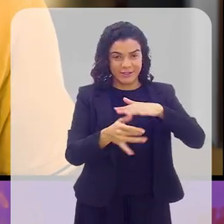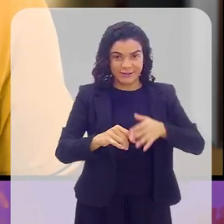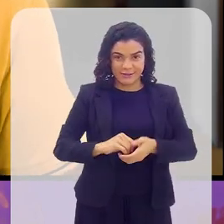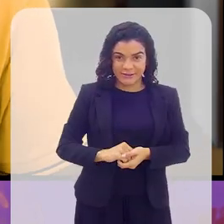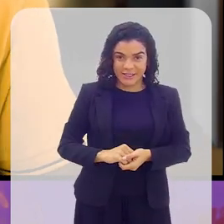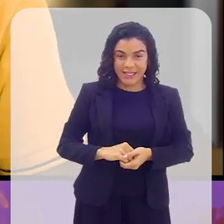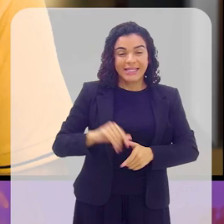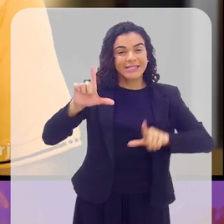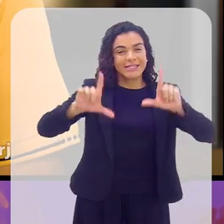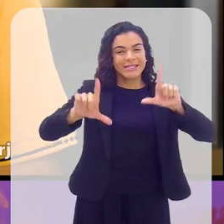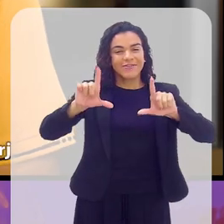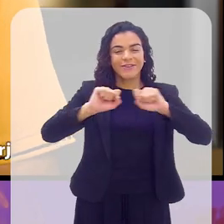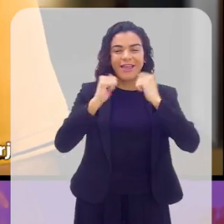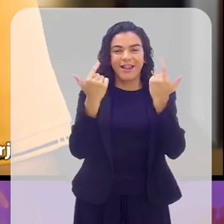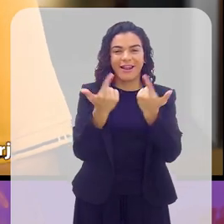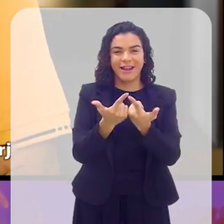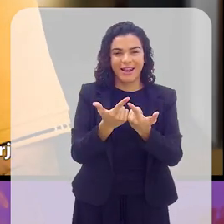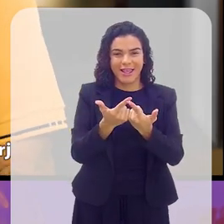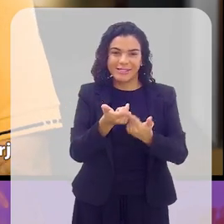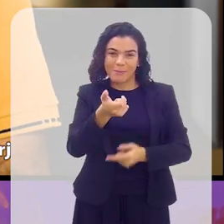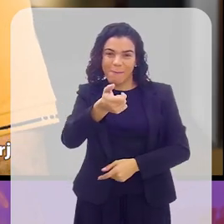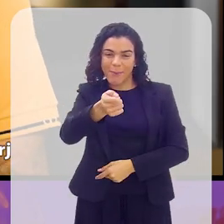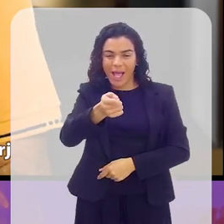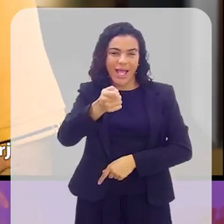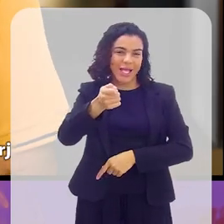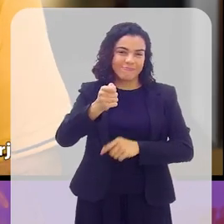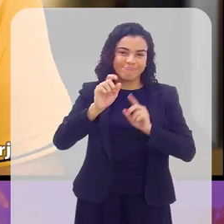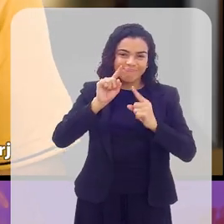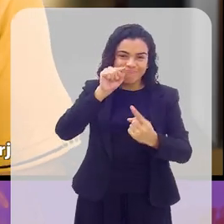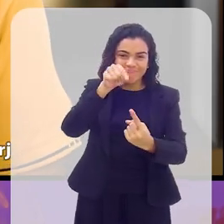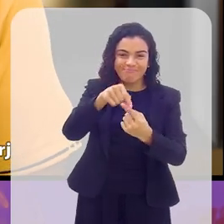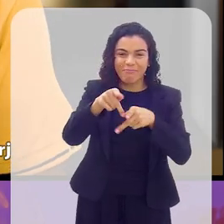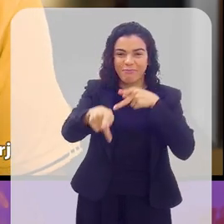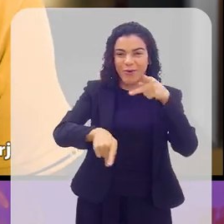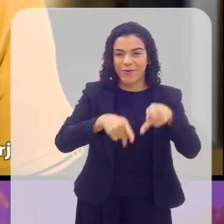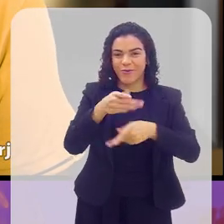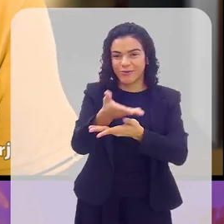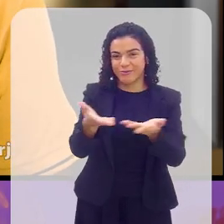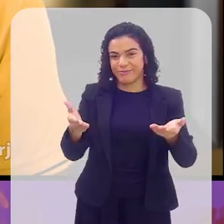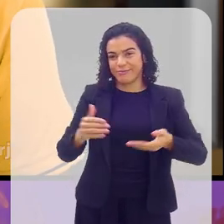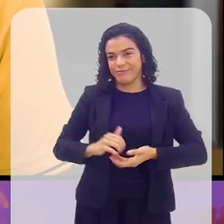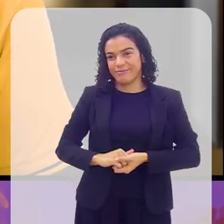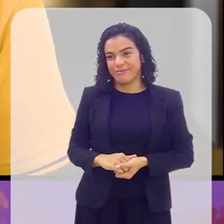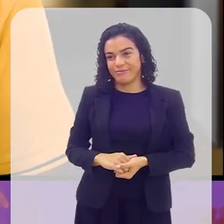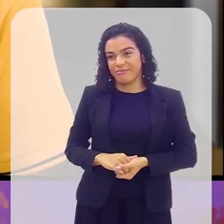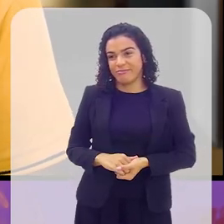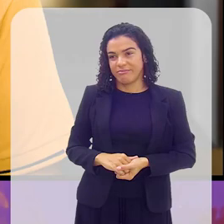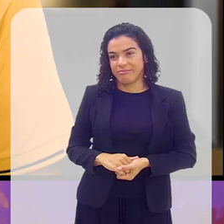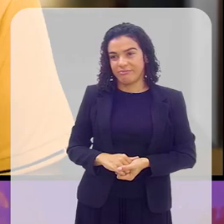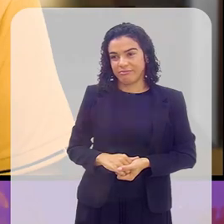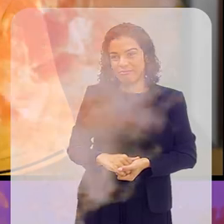também nas redes sociais. TV Alerge o canal do povo.